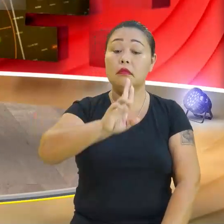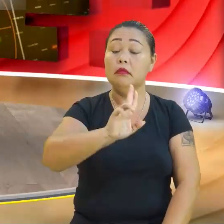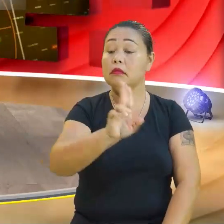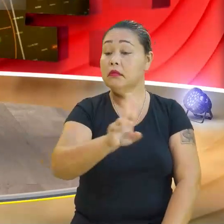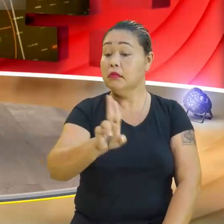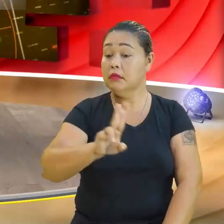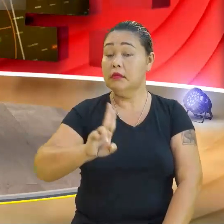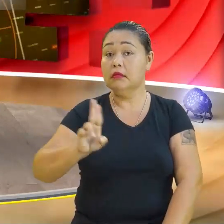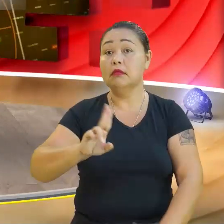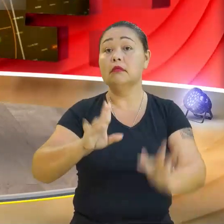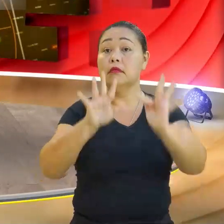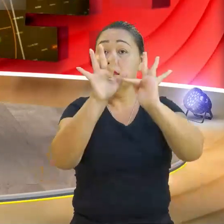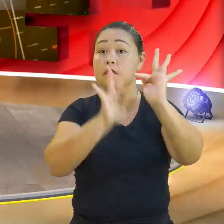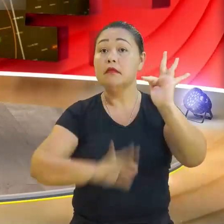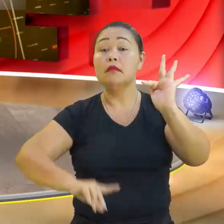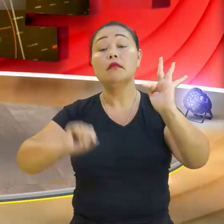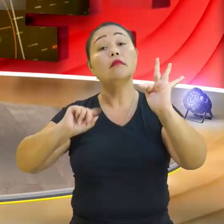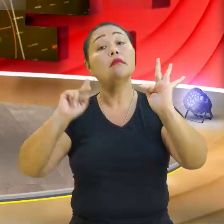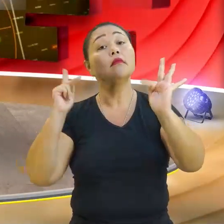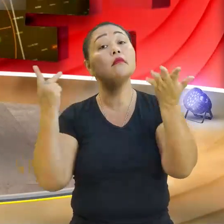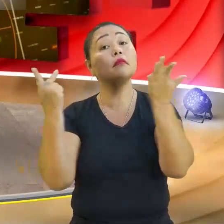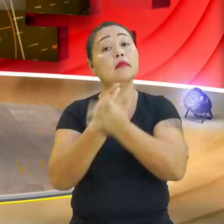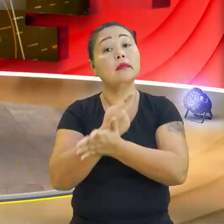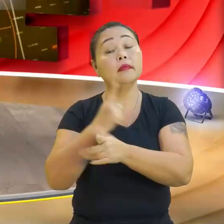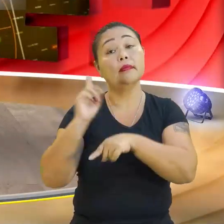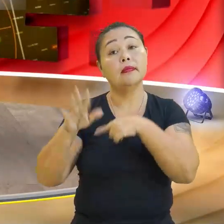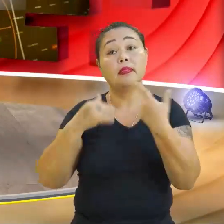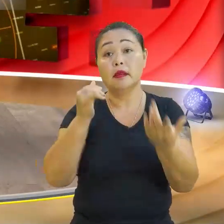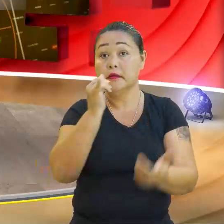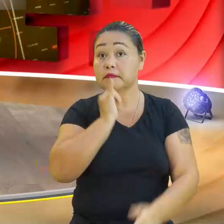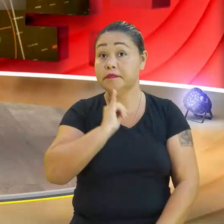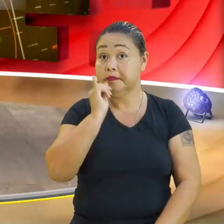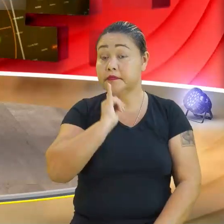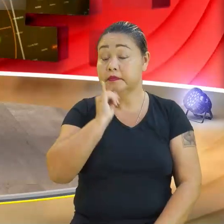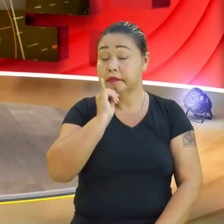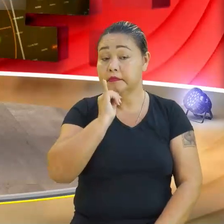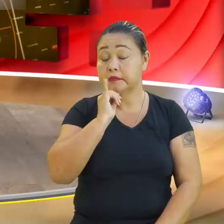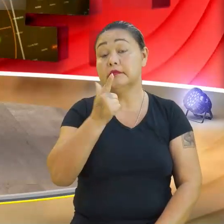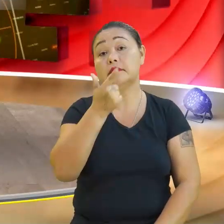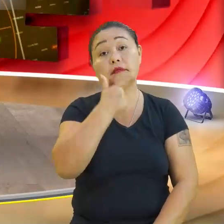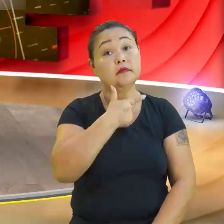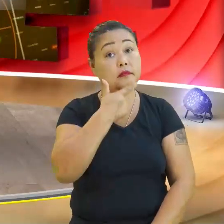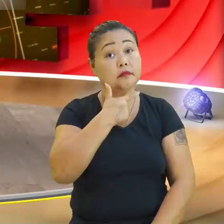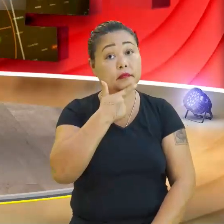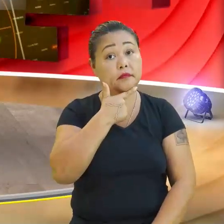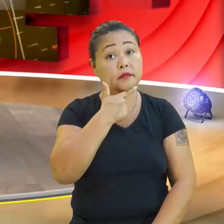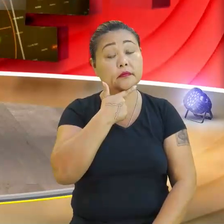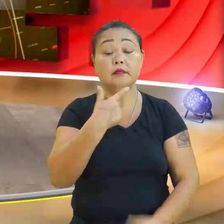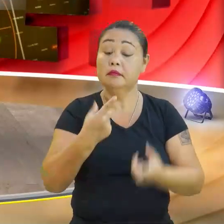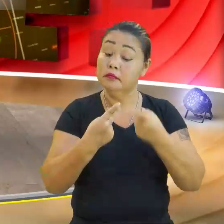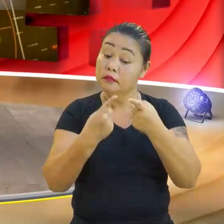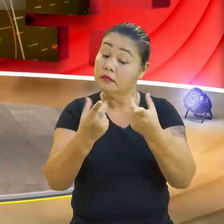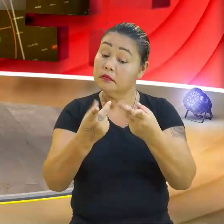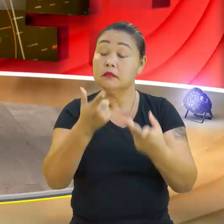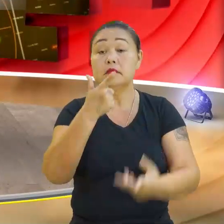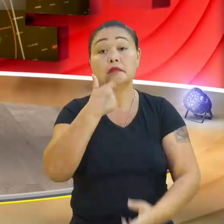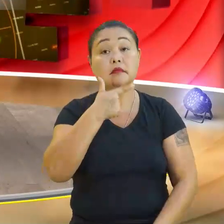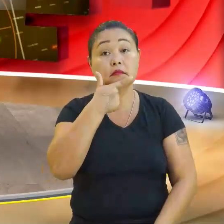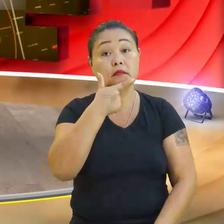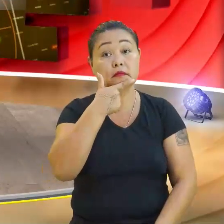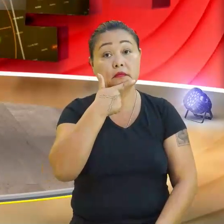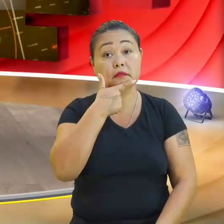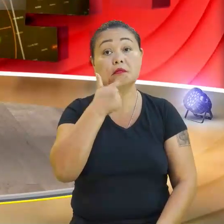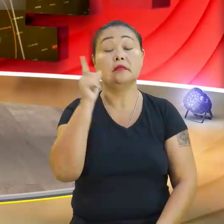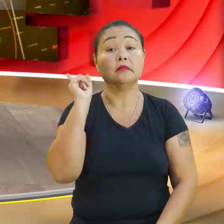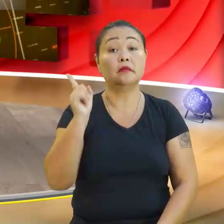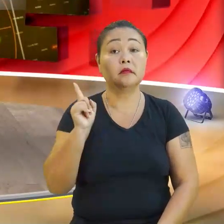A função já sabe o que vai acontecer. Por exemplo, naquele tipo de queijo. Eu estou vendendo o queijo. Então, naquele